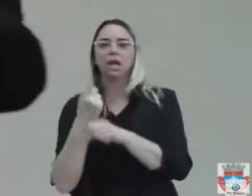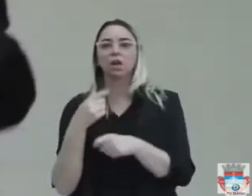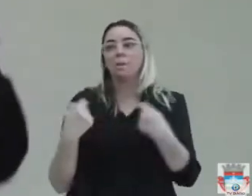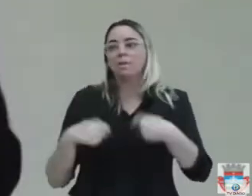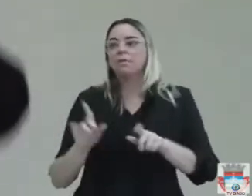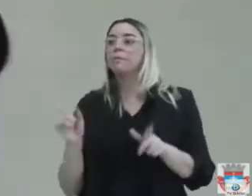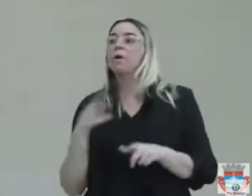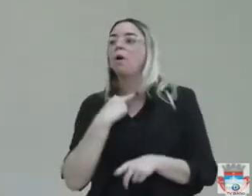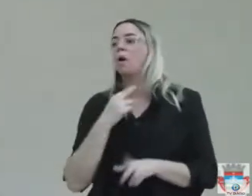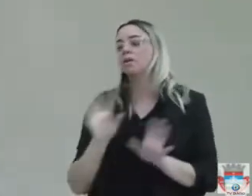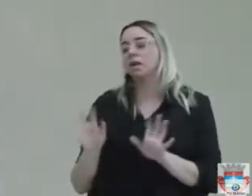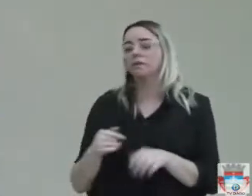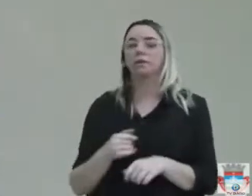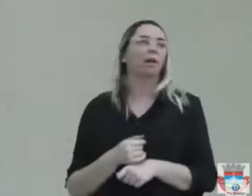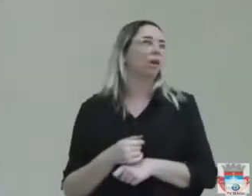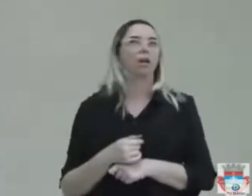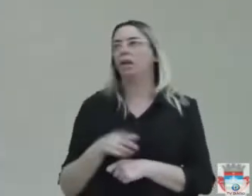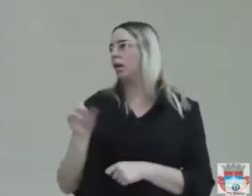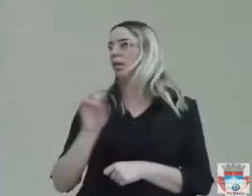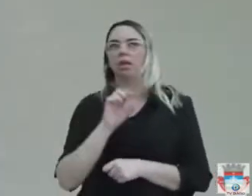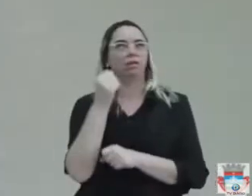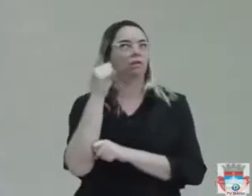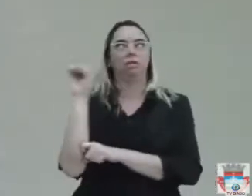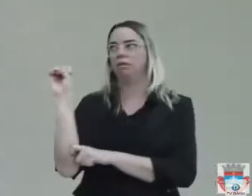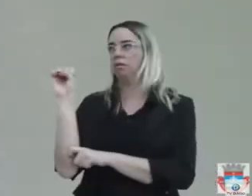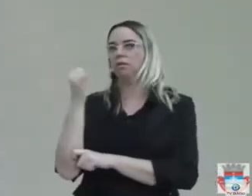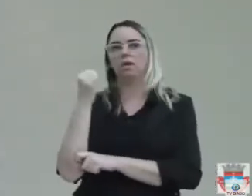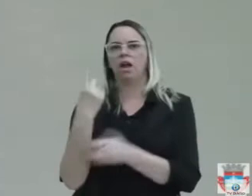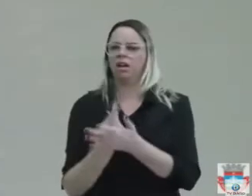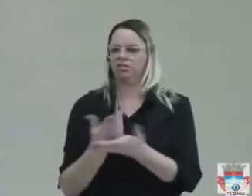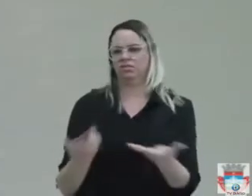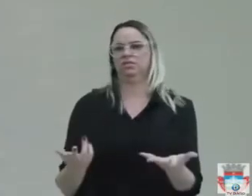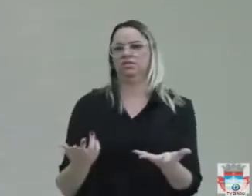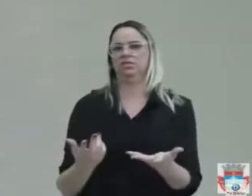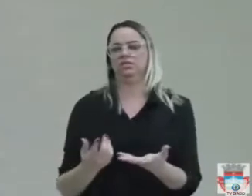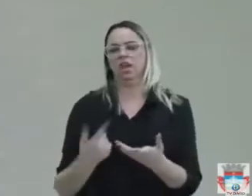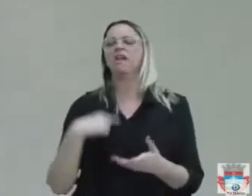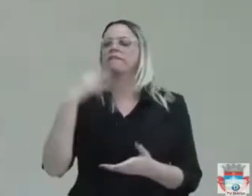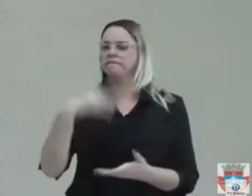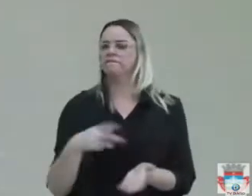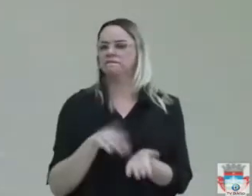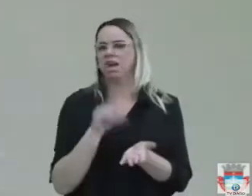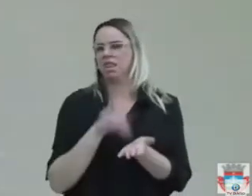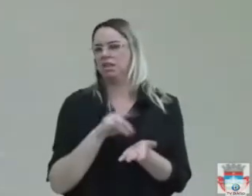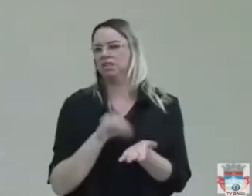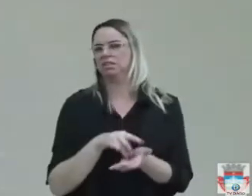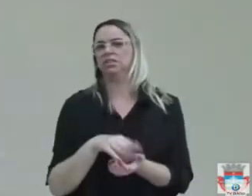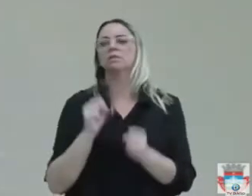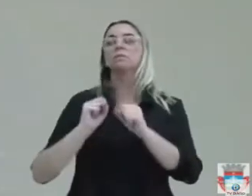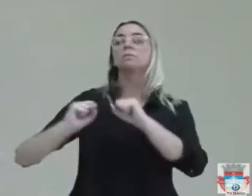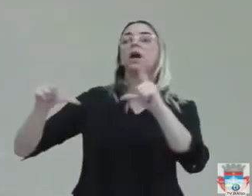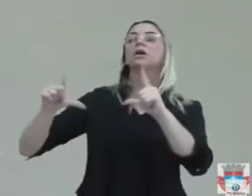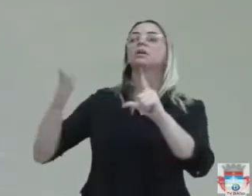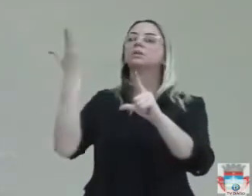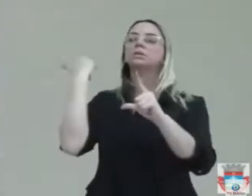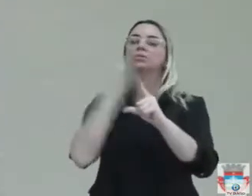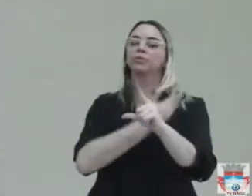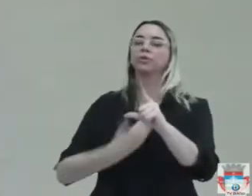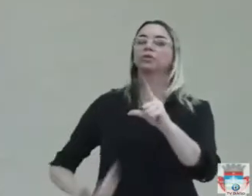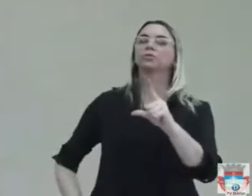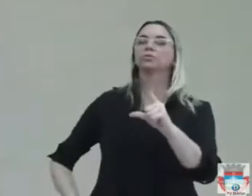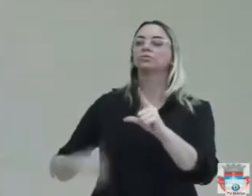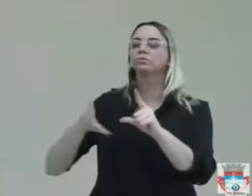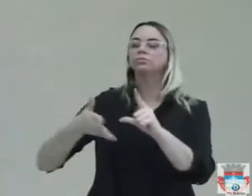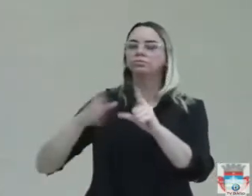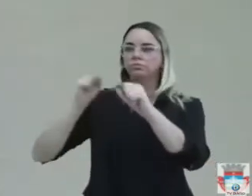documentos e provas. Aqui eu só falo o que eu tenho em provas. Ricardo Ferreira, foi colocado uma placa lá no início da gestão, a